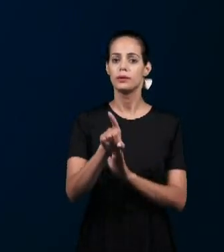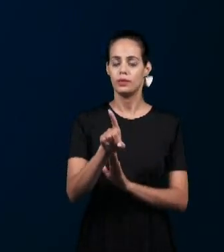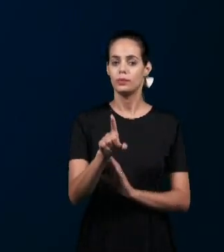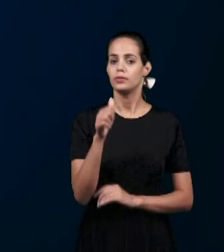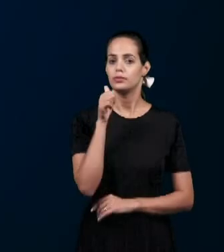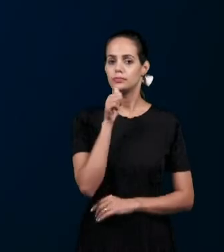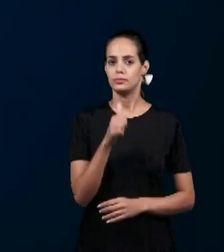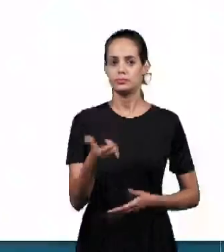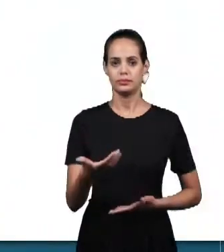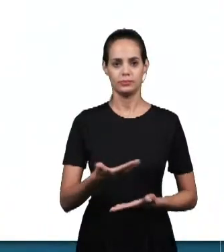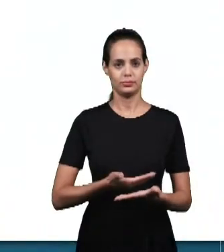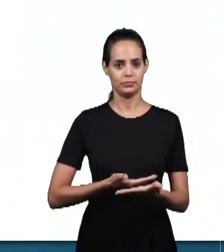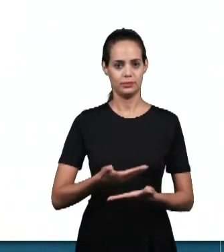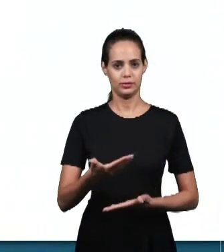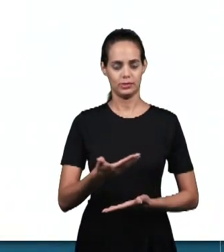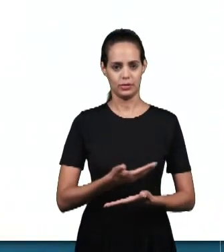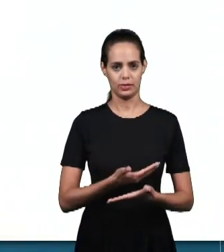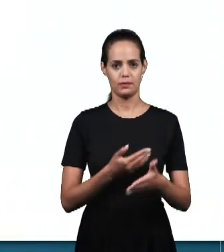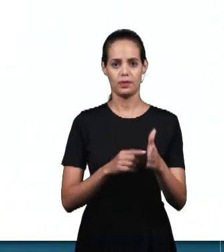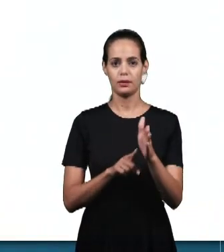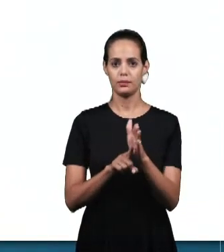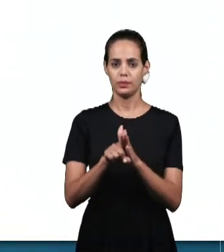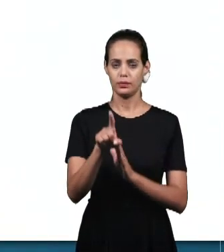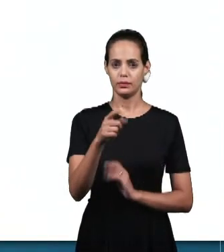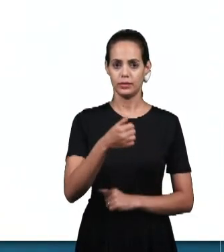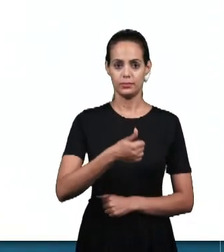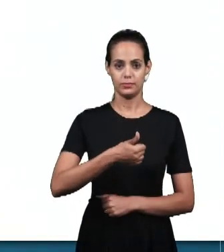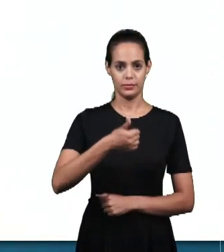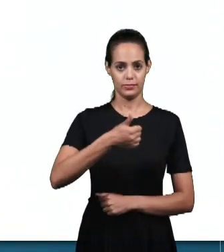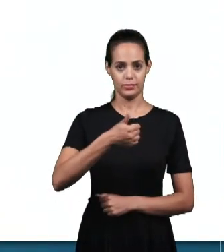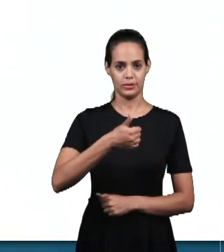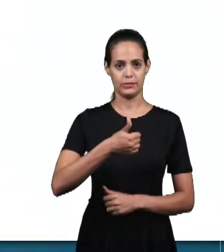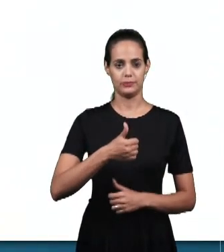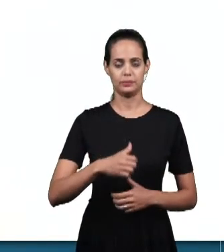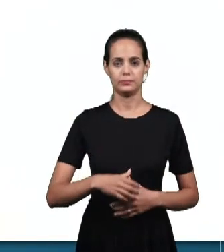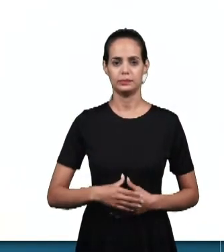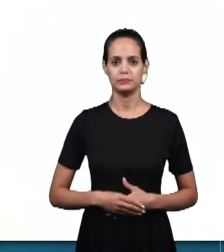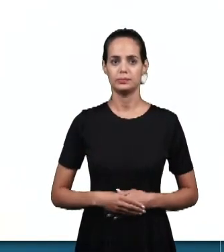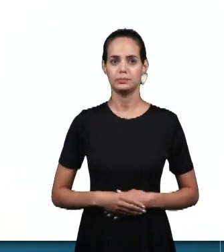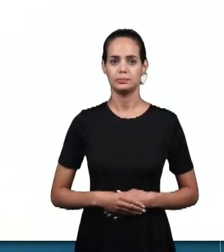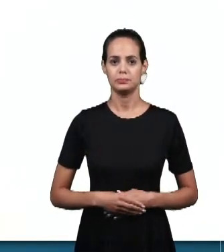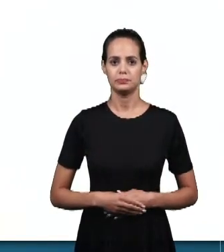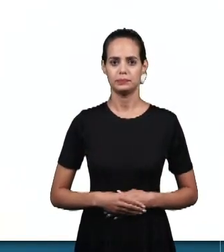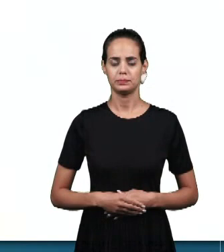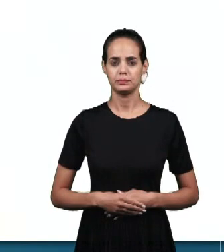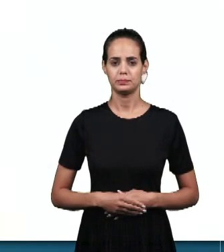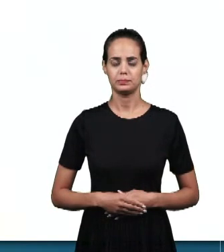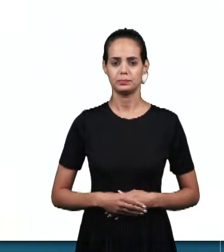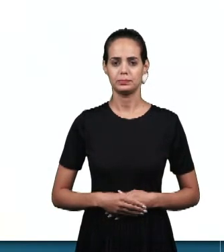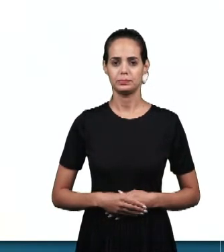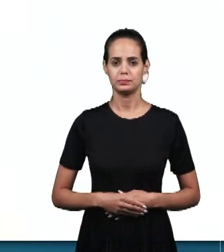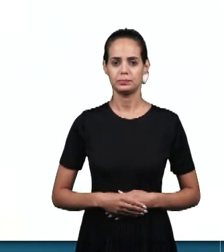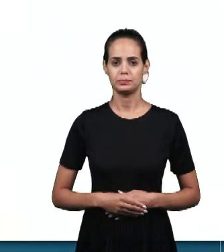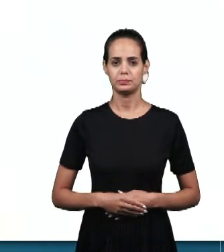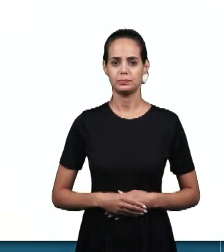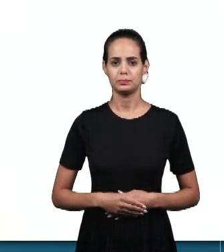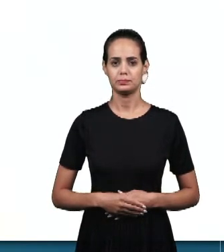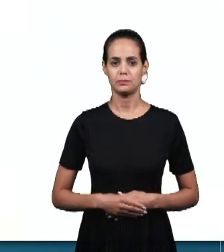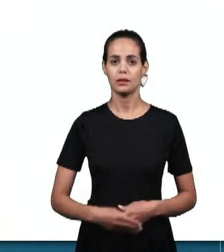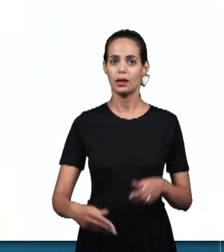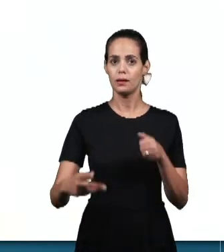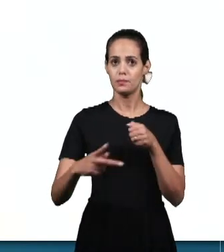senhoras E a pergunta é a seguinte A primeira pergunta é a seguinte Destaque a primeira carta do apóstolo Pedro